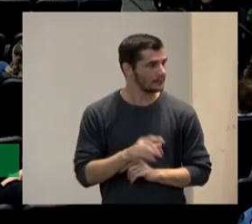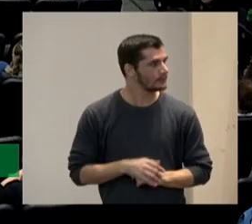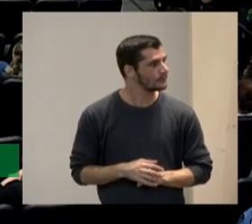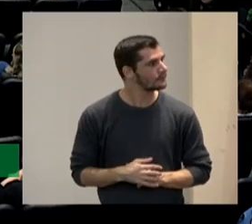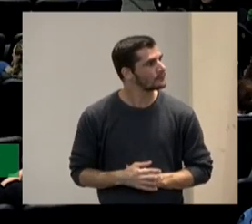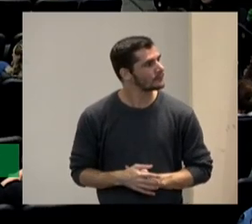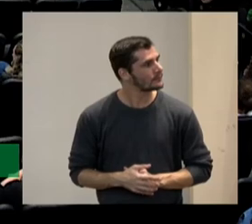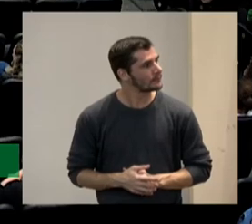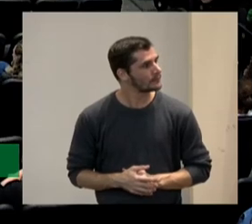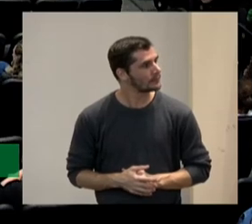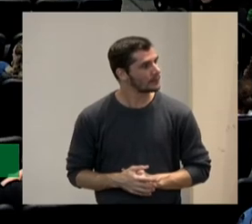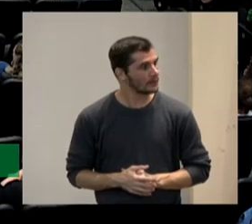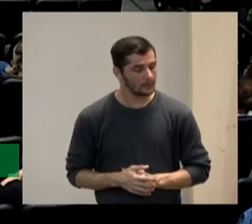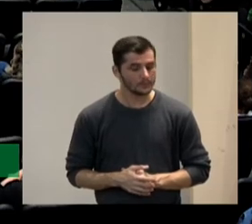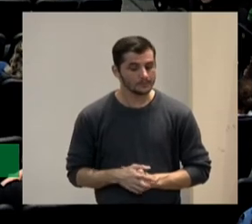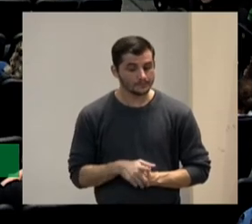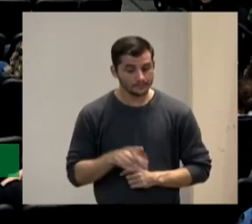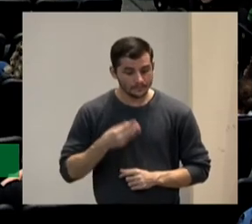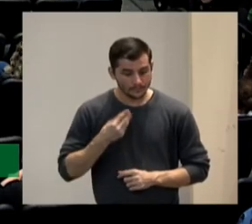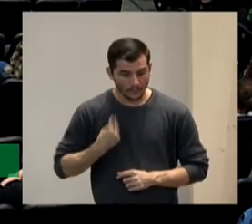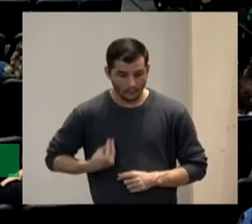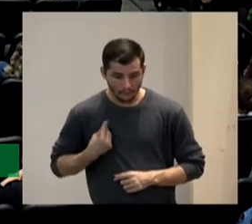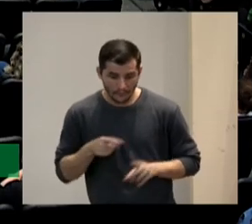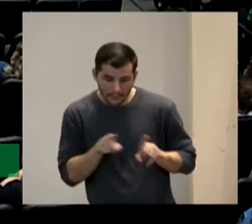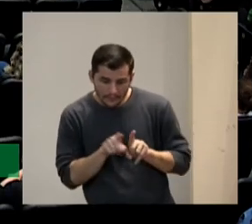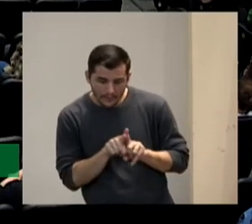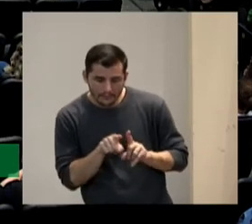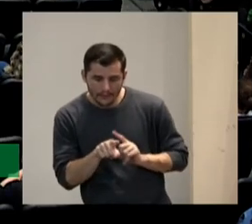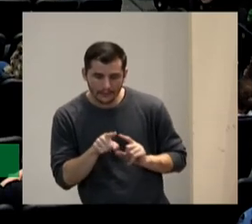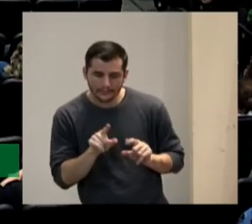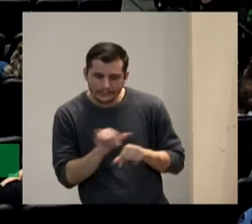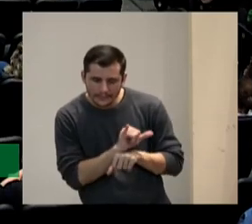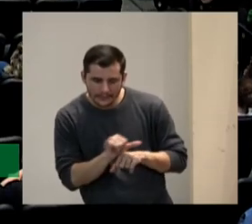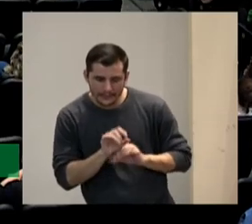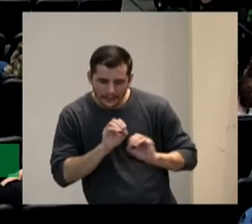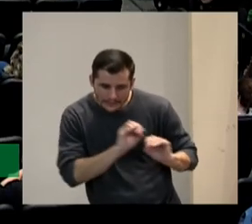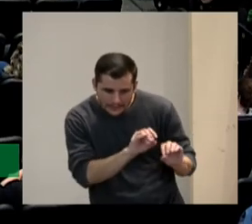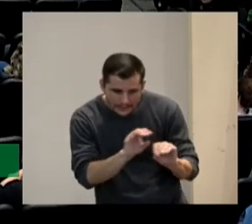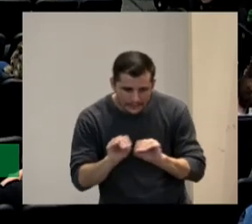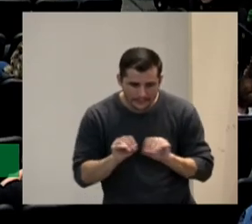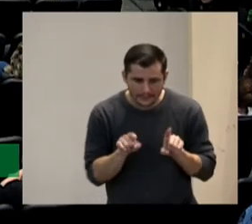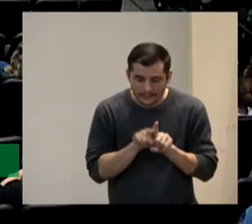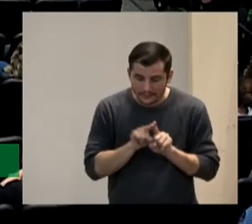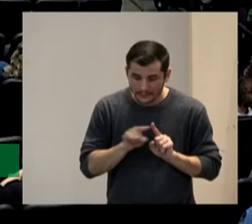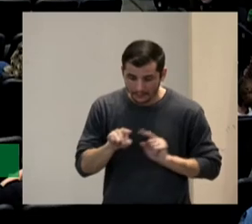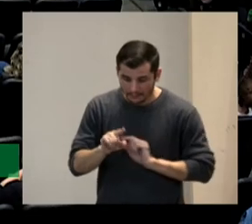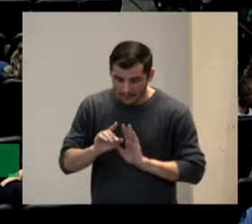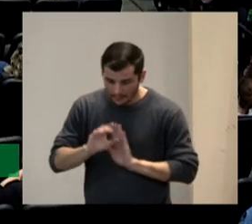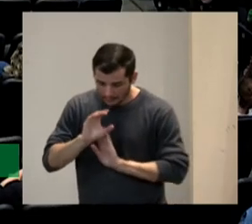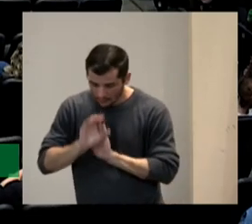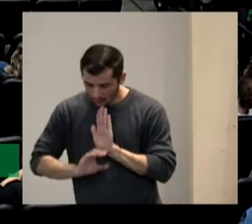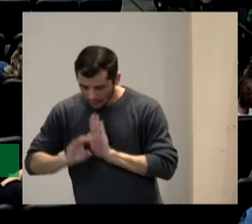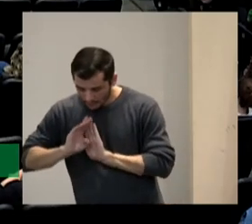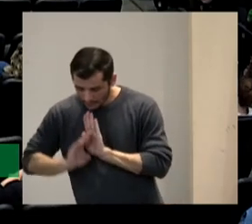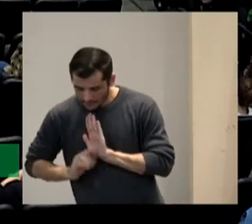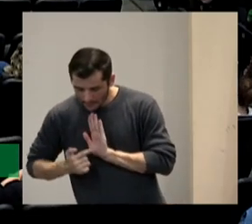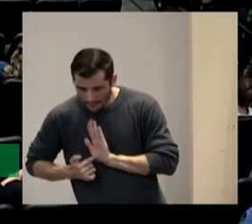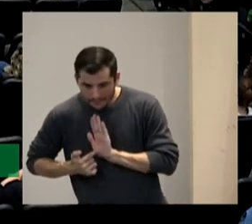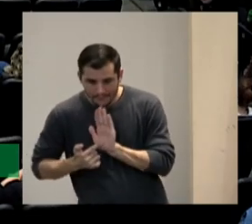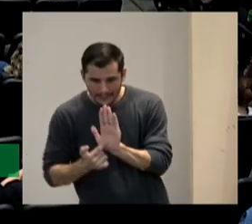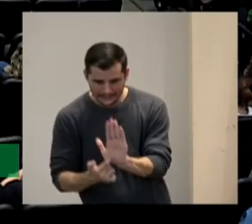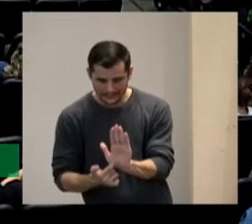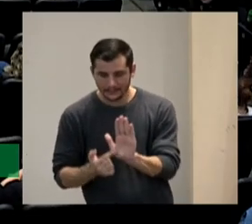a forma de ensinar que temos a forma de apresentar os conteúdos a forma de trabalhar